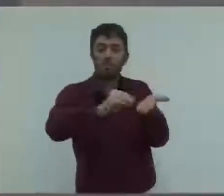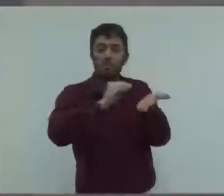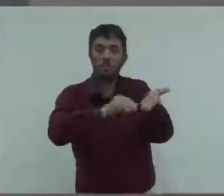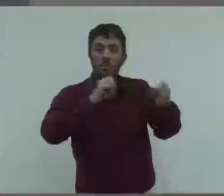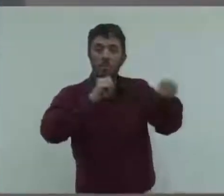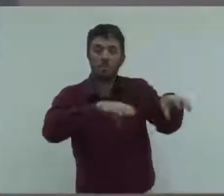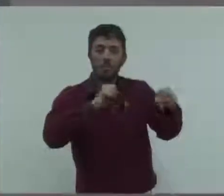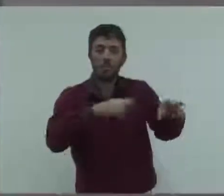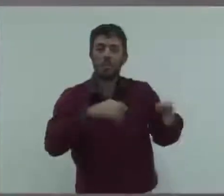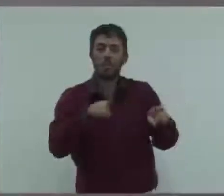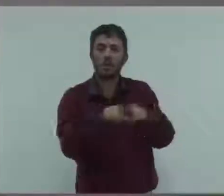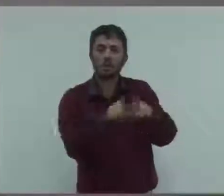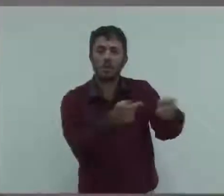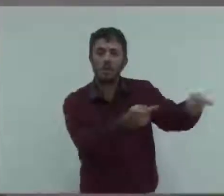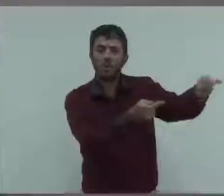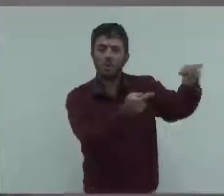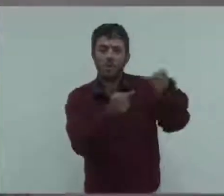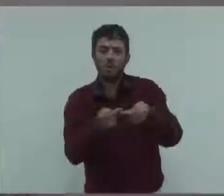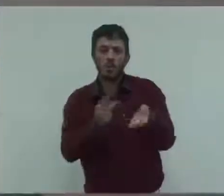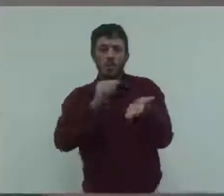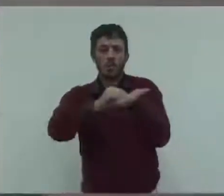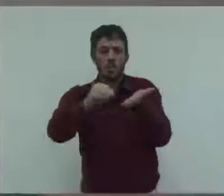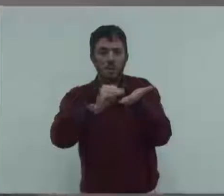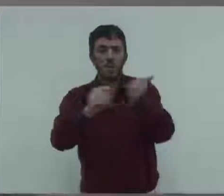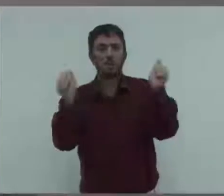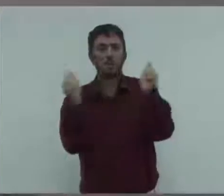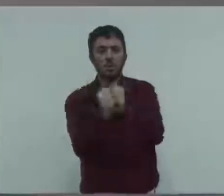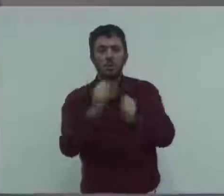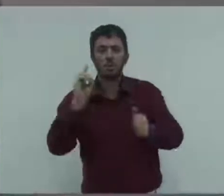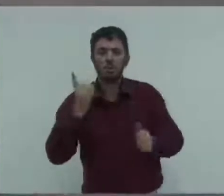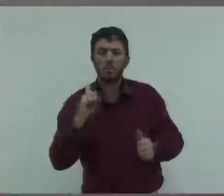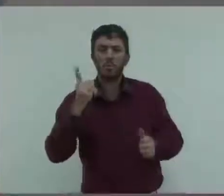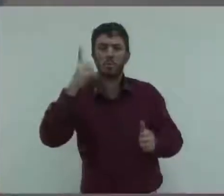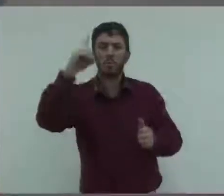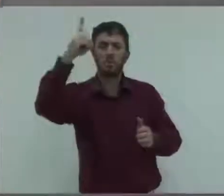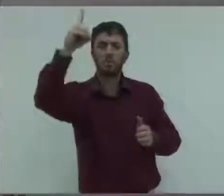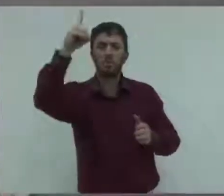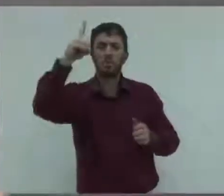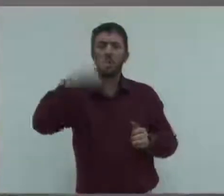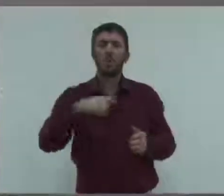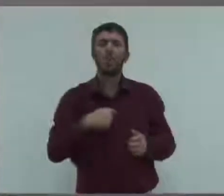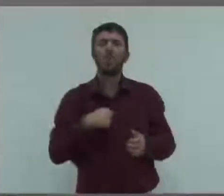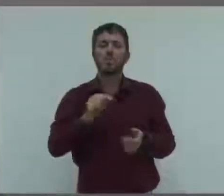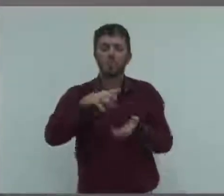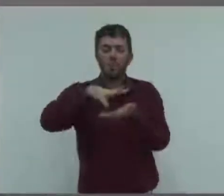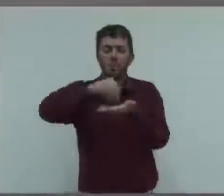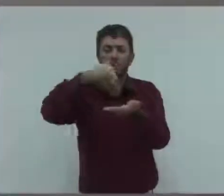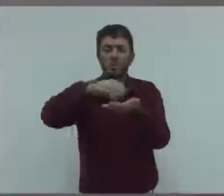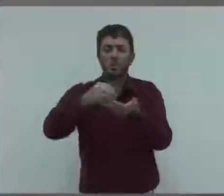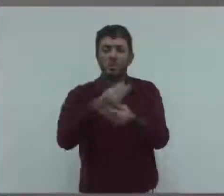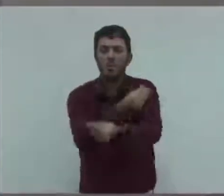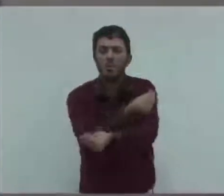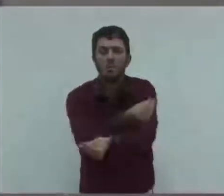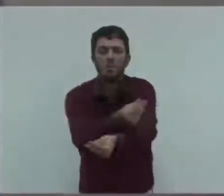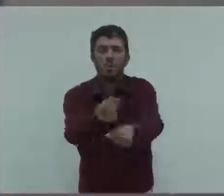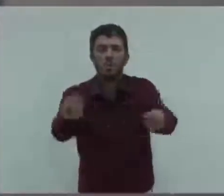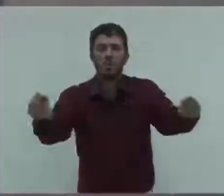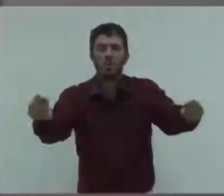convidamos o secretário a estar aqui com os diretores, passei uma cópia a todos os nobres pares que,